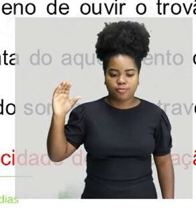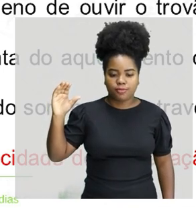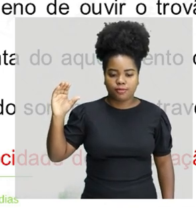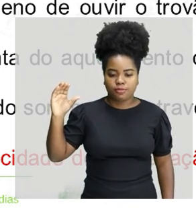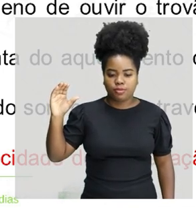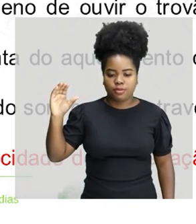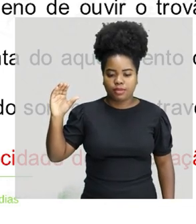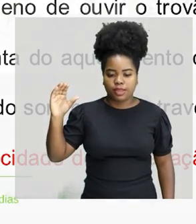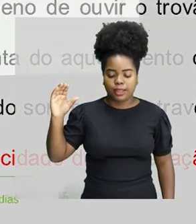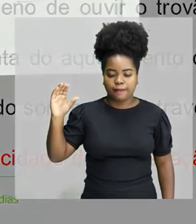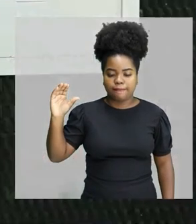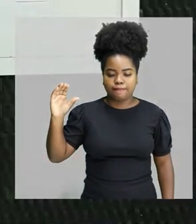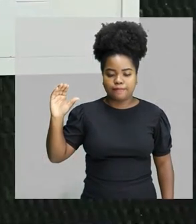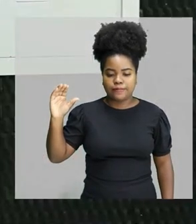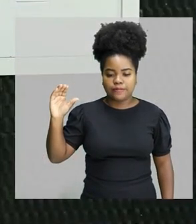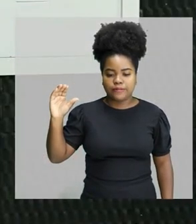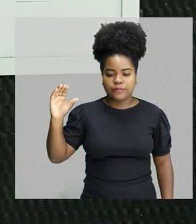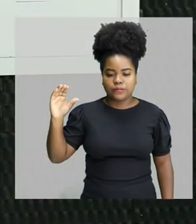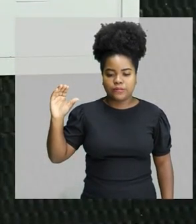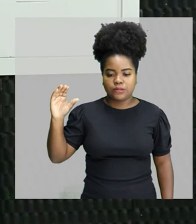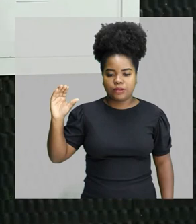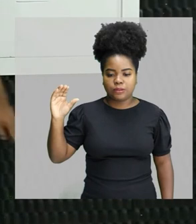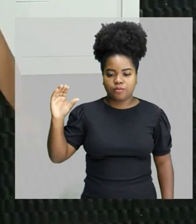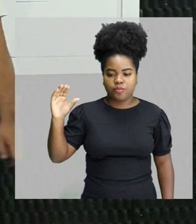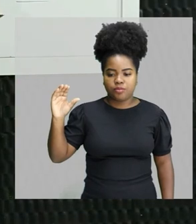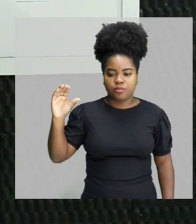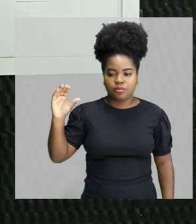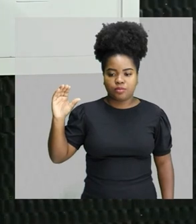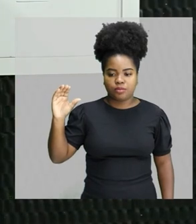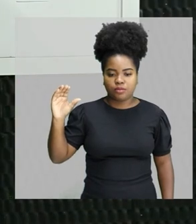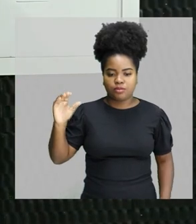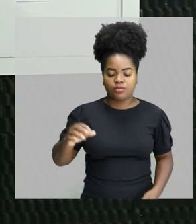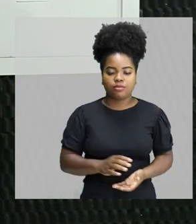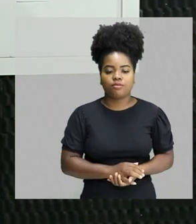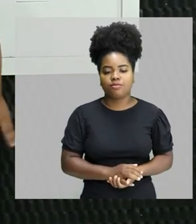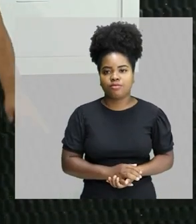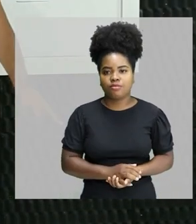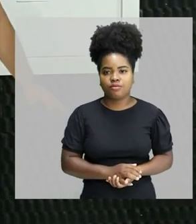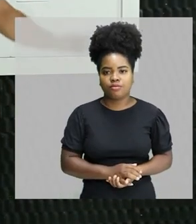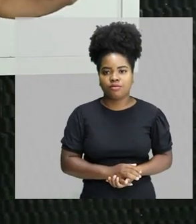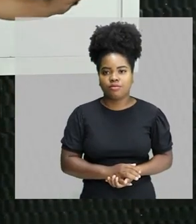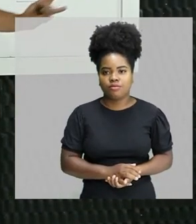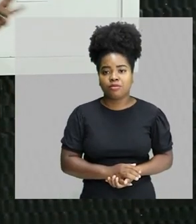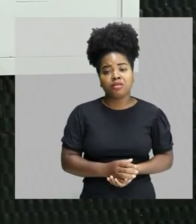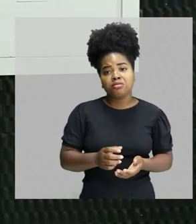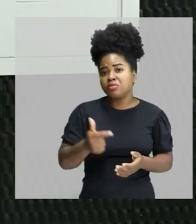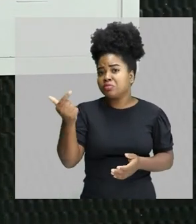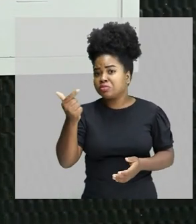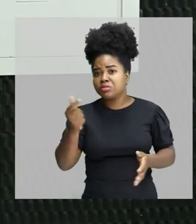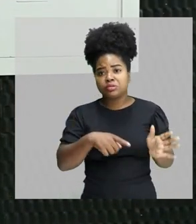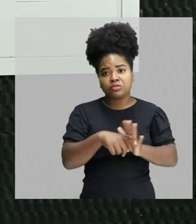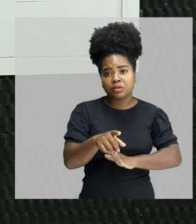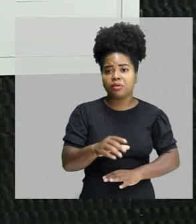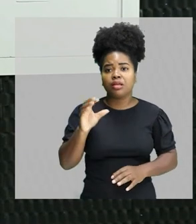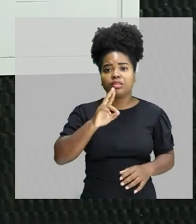ar. Está ok? Então, essa resposta é a letra C. Está ok? Então, com a questão 2 resposta é a